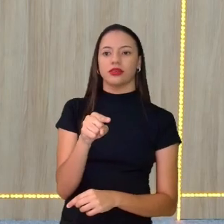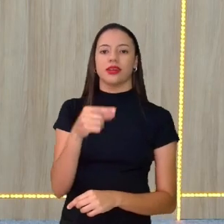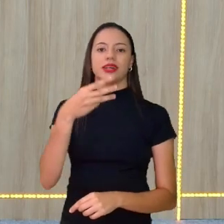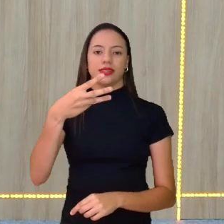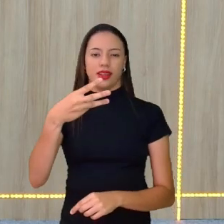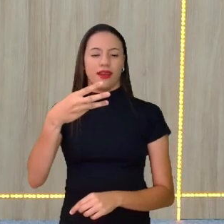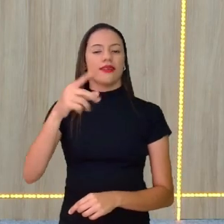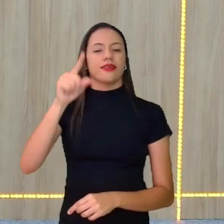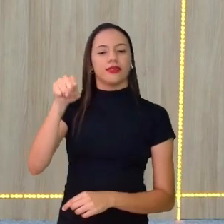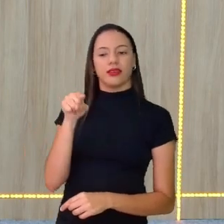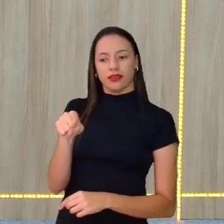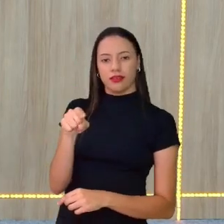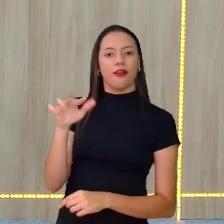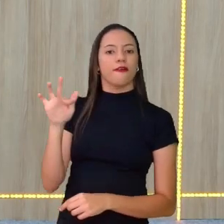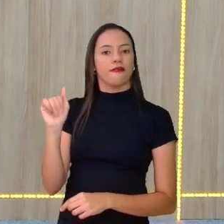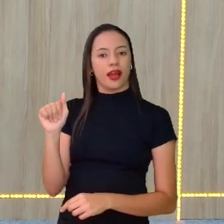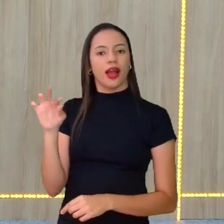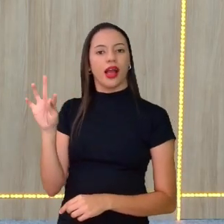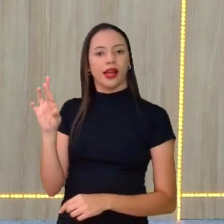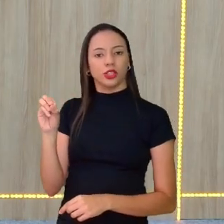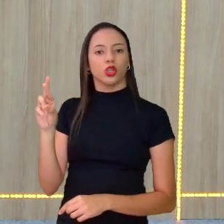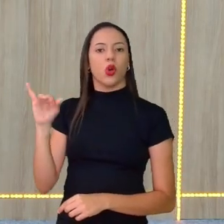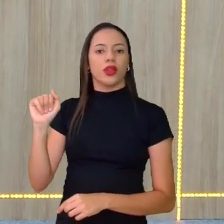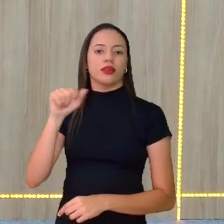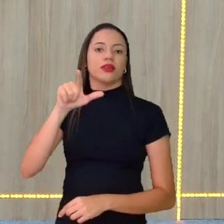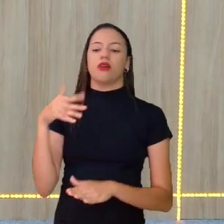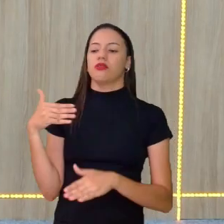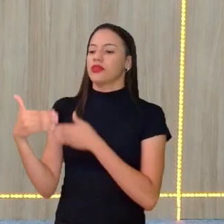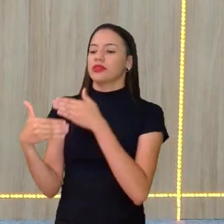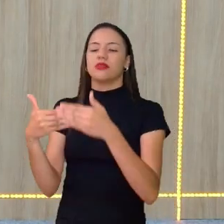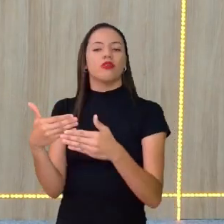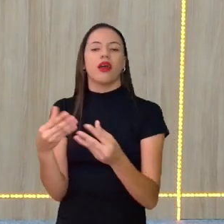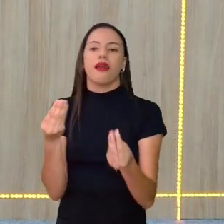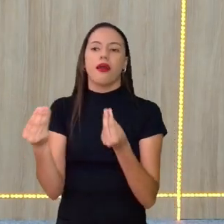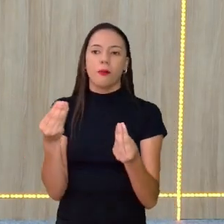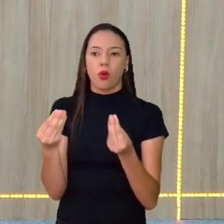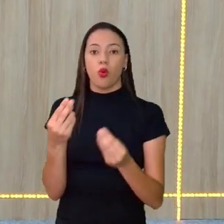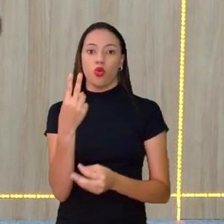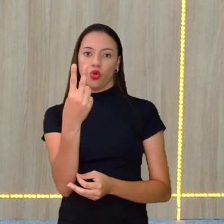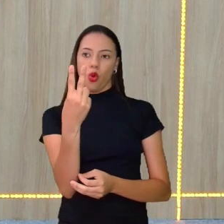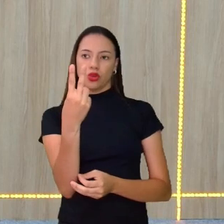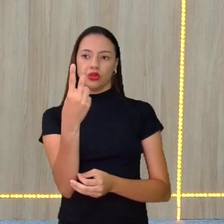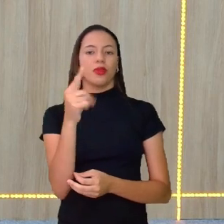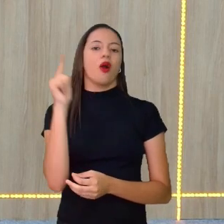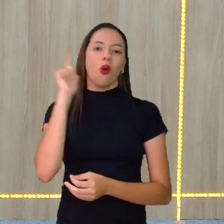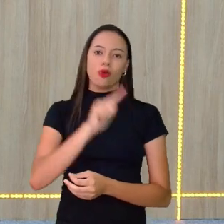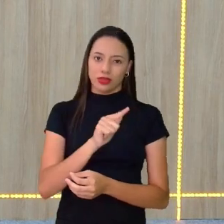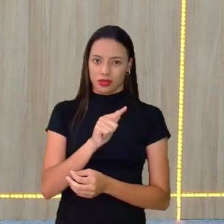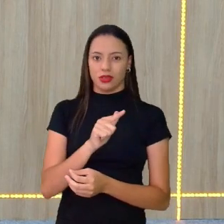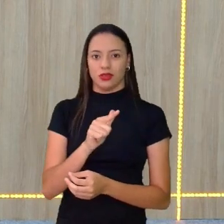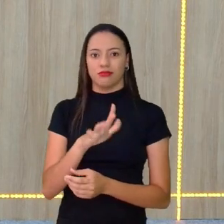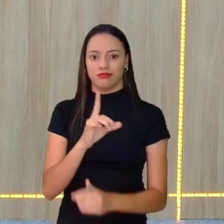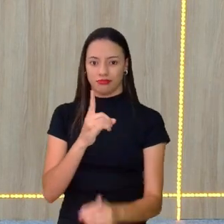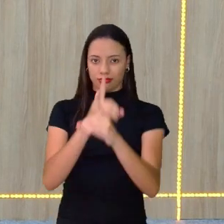fatorial e 2 fatorial. Ou seja, você vai desenvolver os dois lados para poder chegar, tá certo?